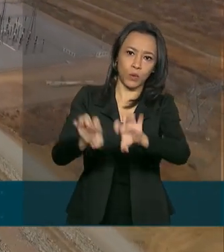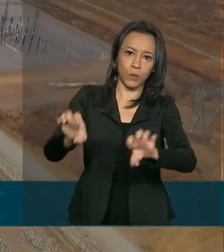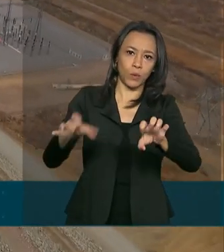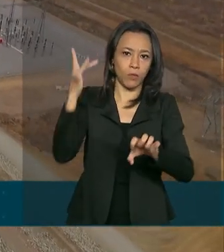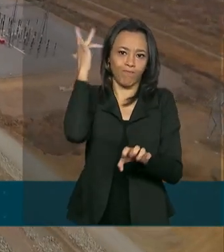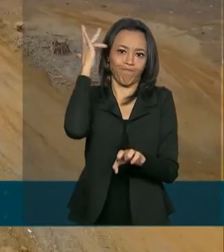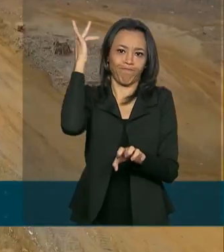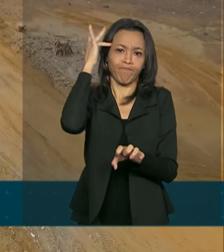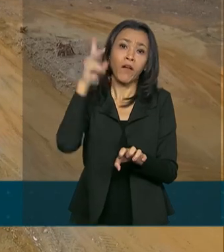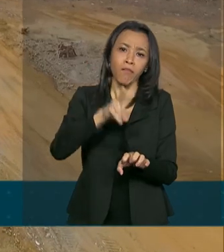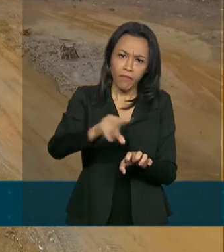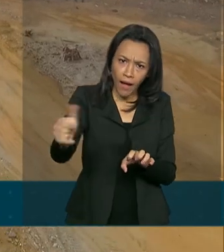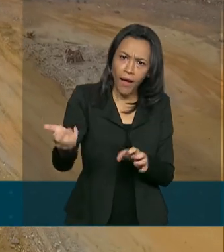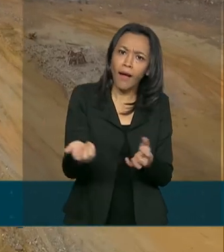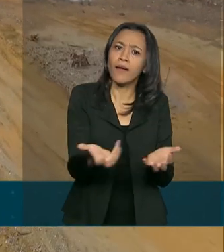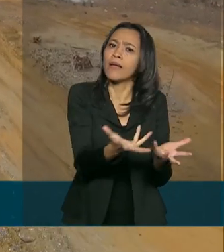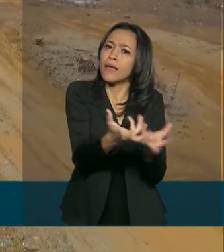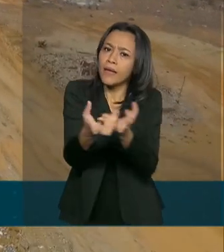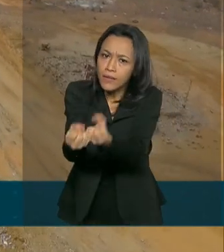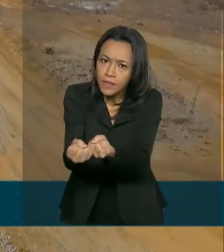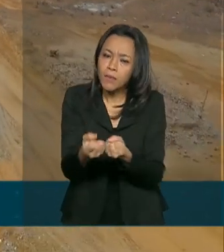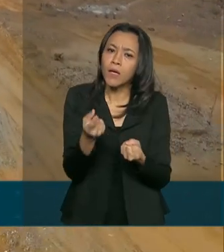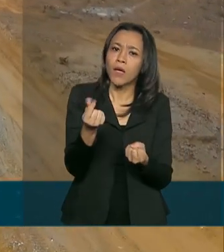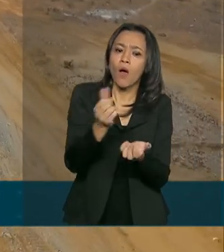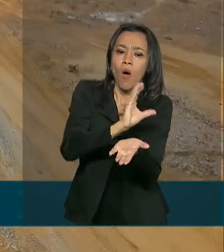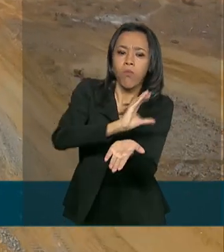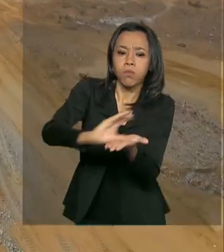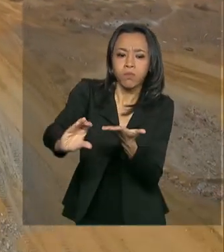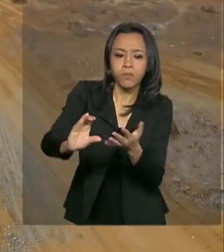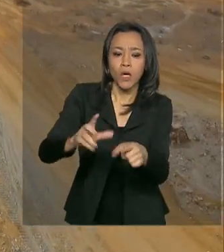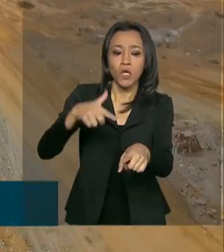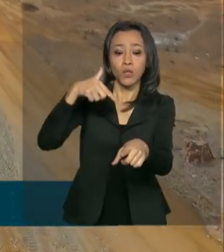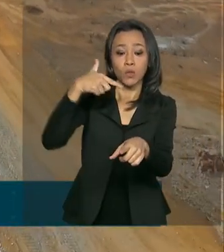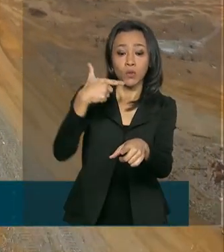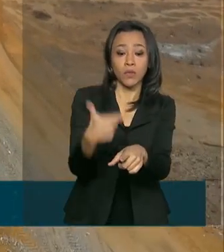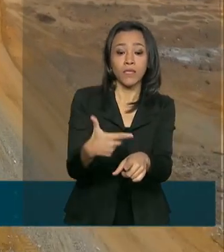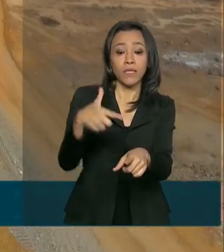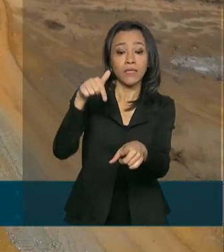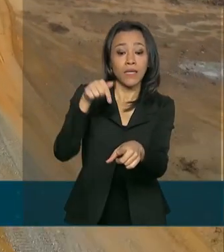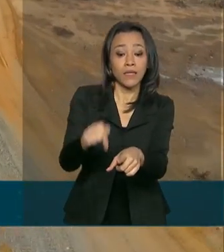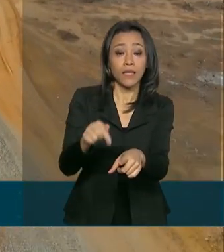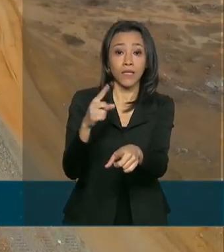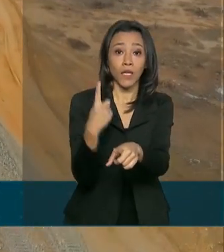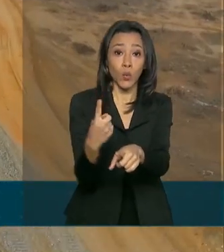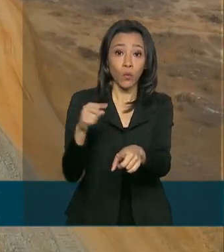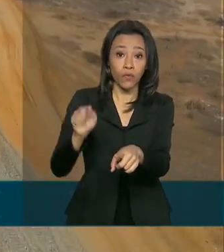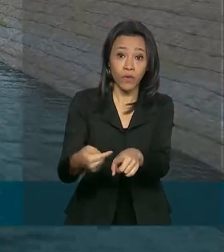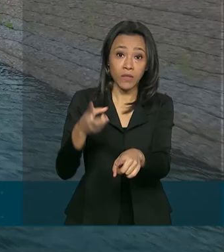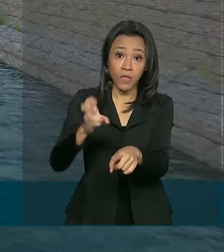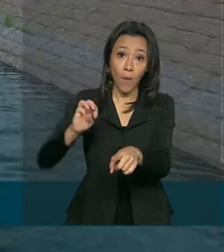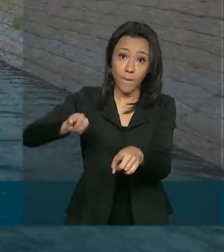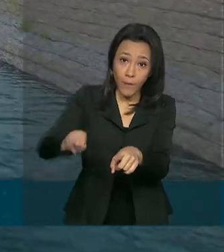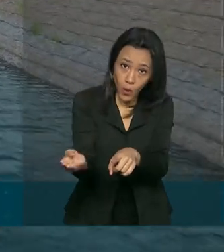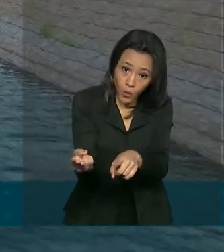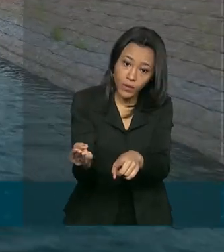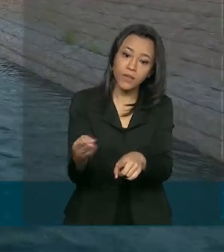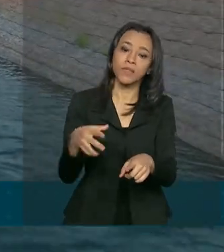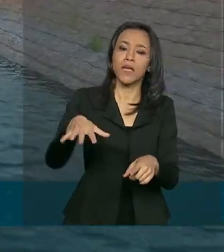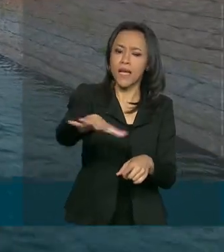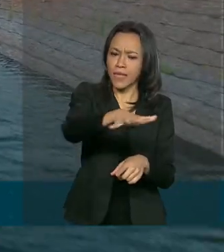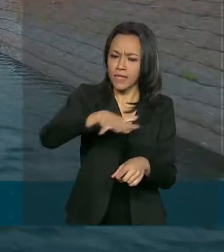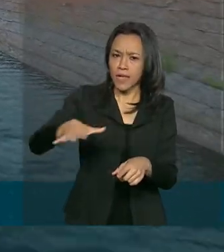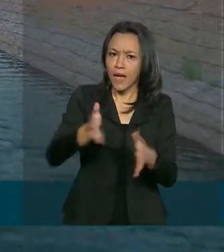receber a maior parte dos recursos, 271,5 milhões. O eixo leste